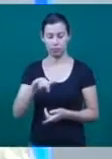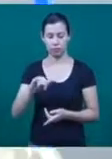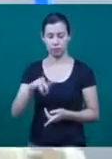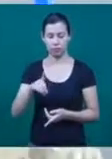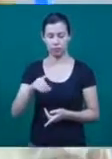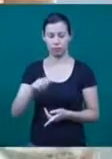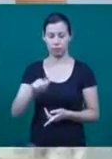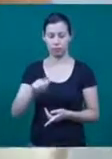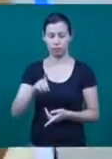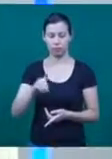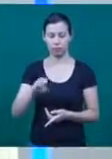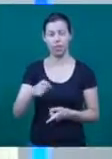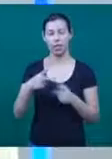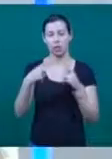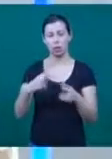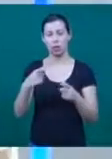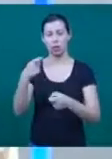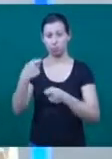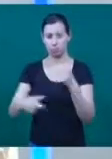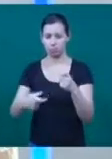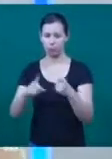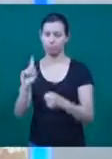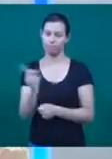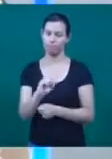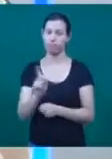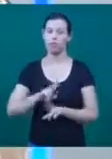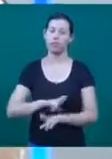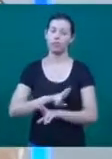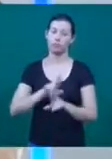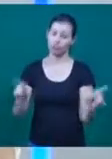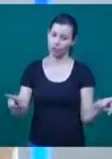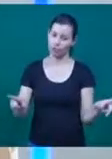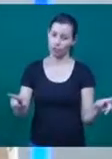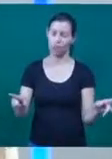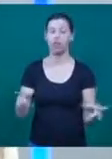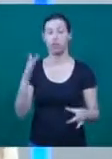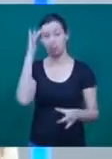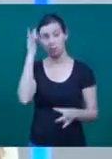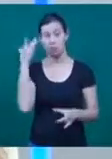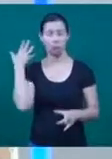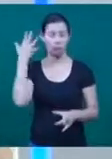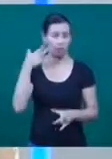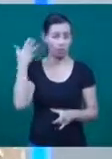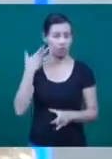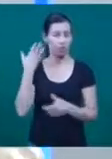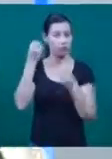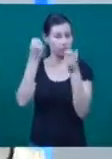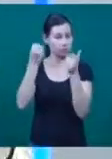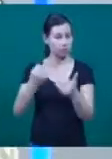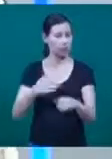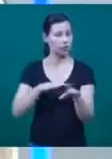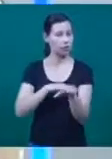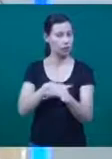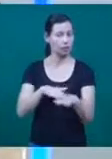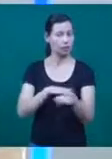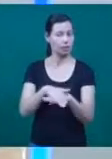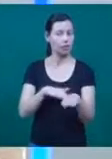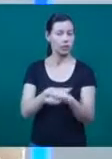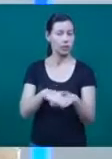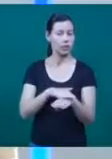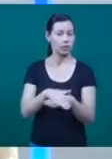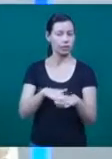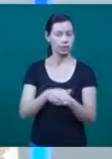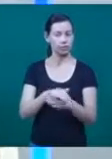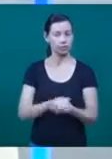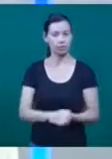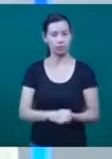que é algo que faz as pessoas se confundirem. E é o que a gente vai estar tentando amanhã na palestra, conversando com